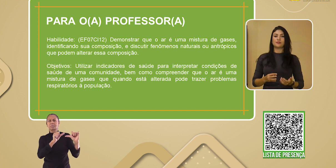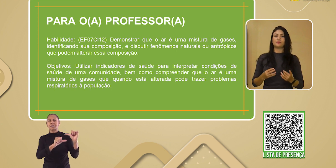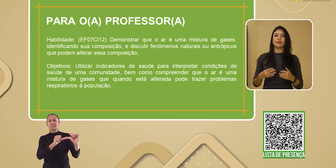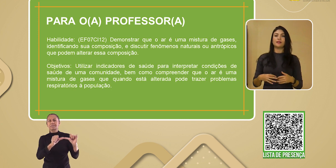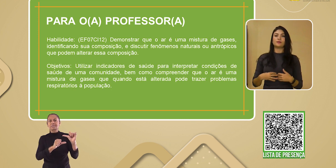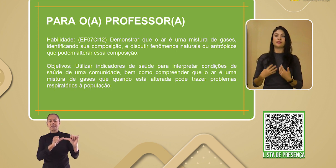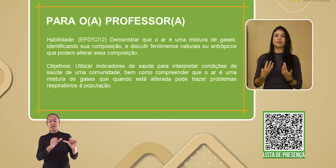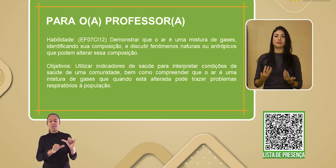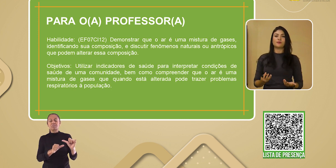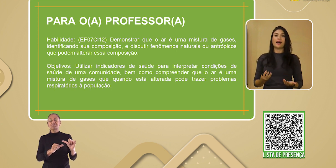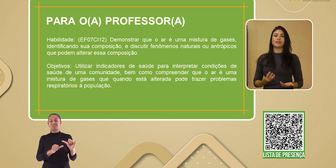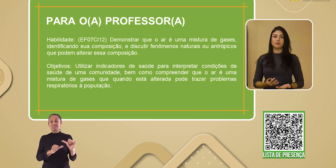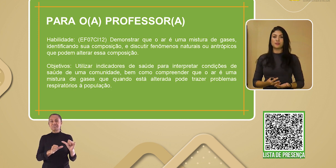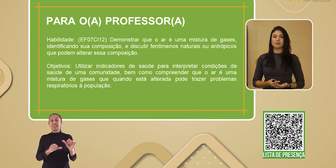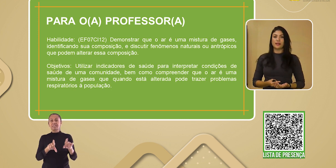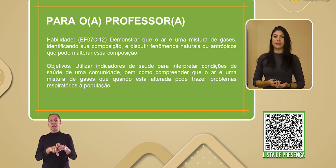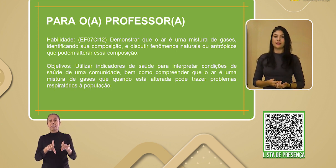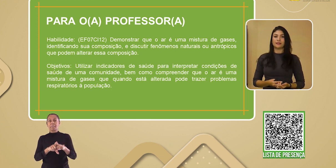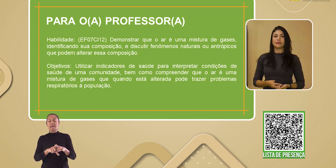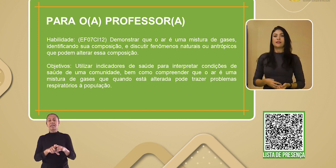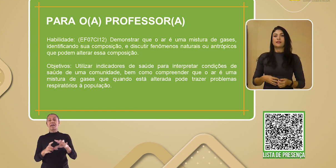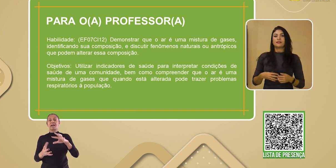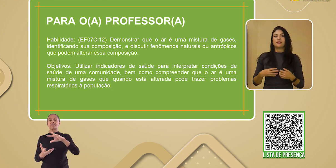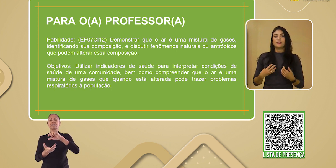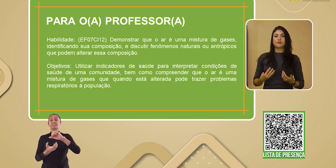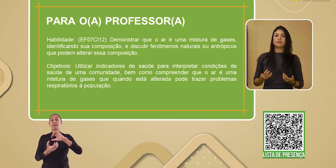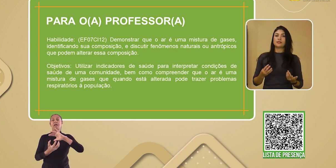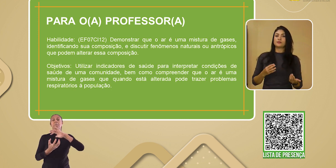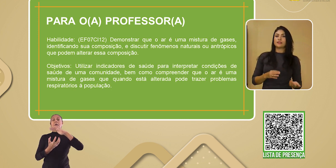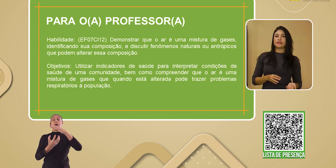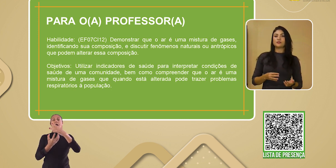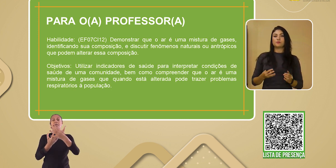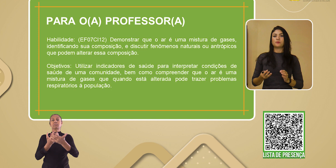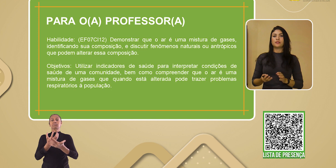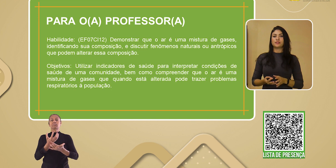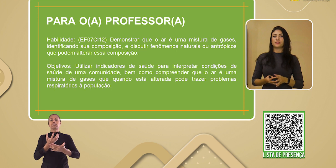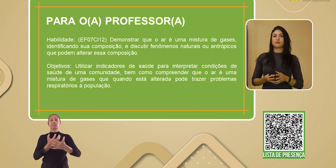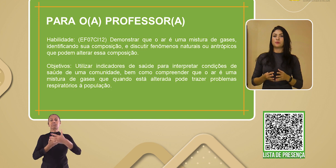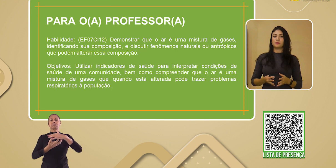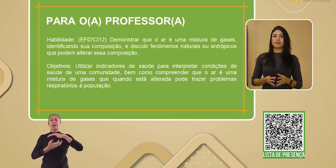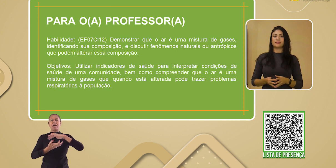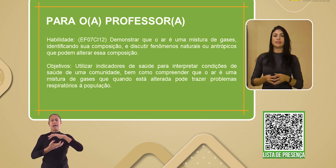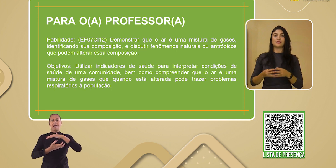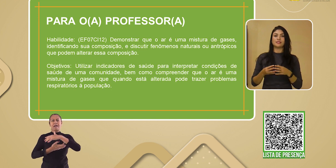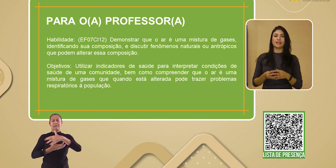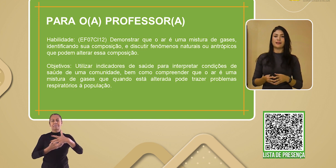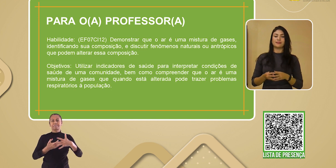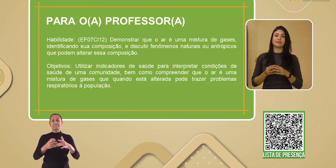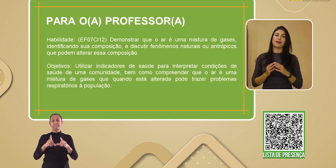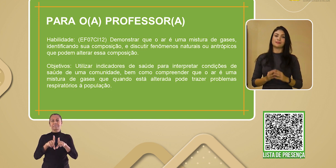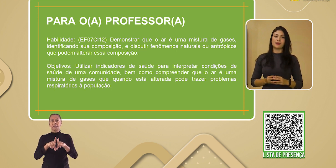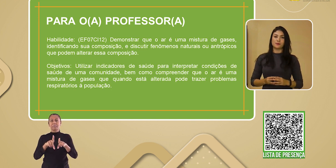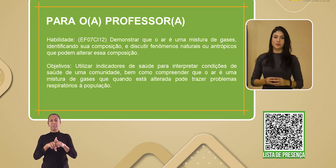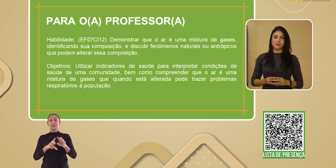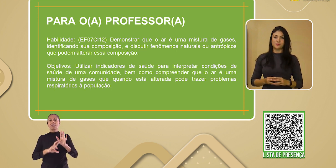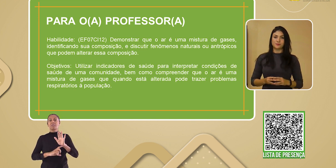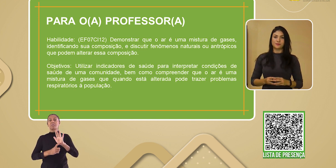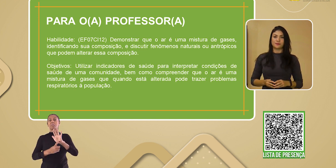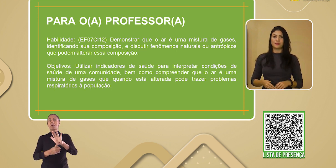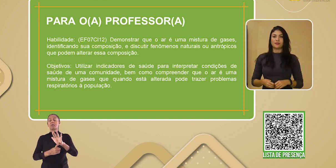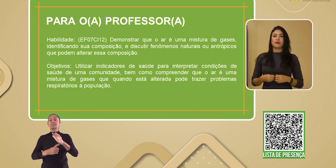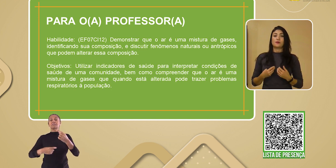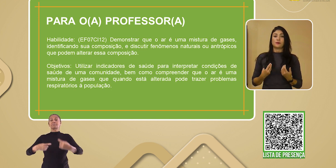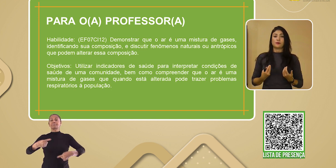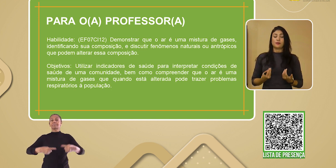doenças de veiculação atmosférica e dos resultados de políticas públicas destinadas à saúde.